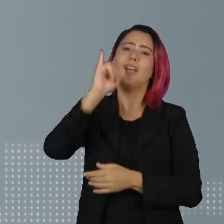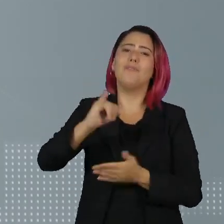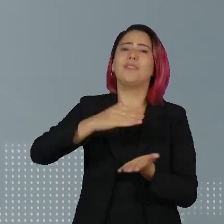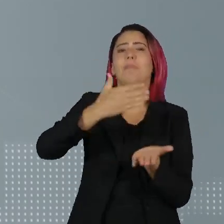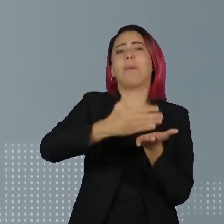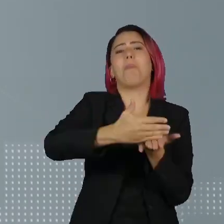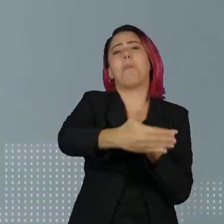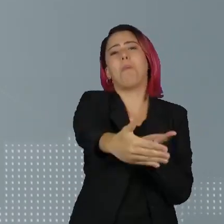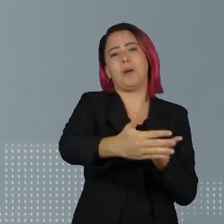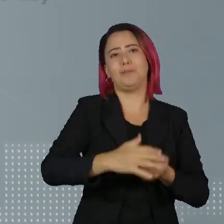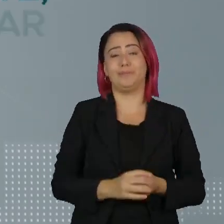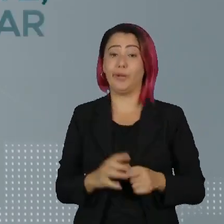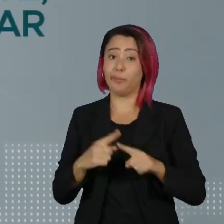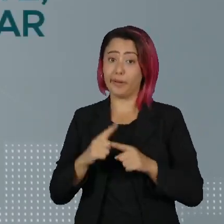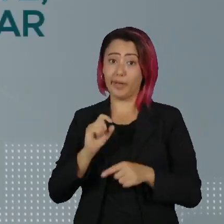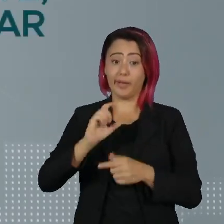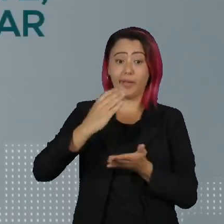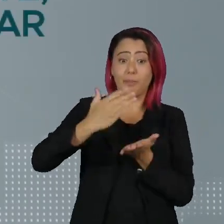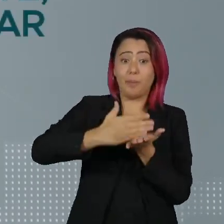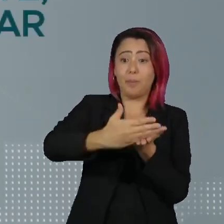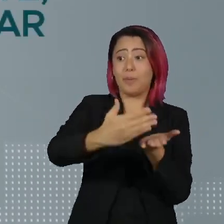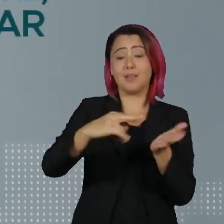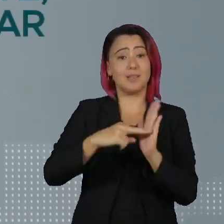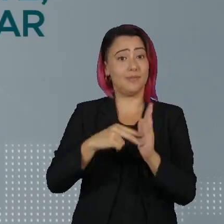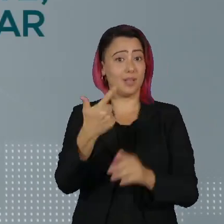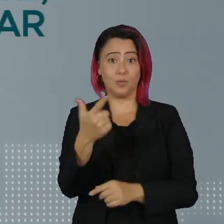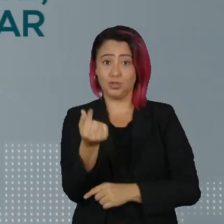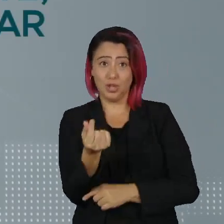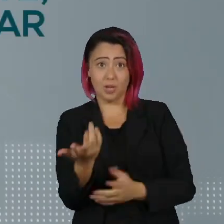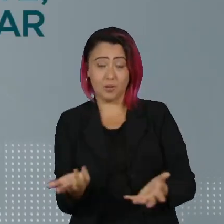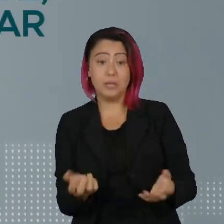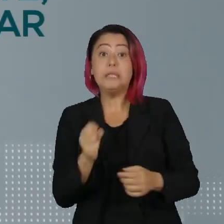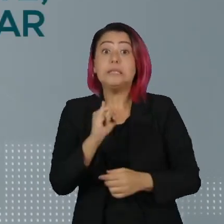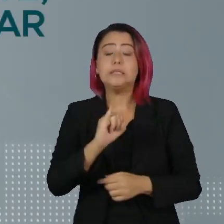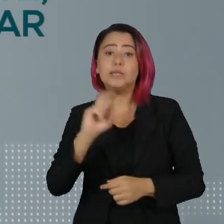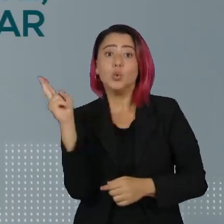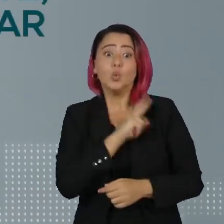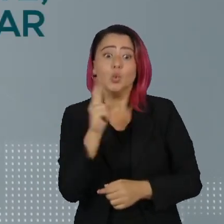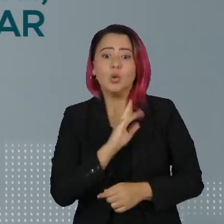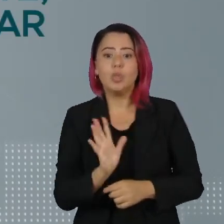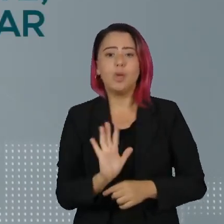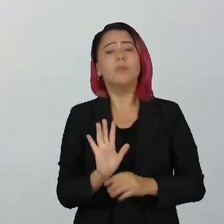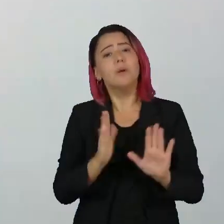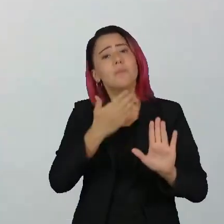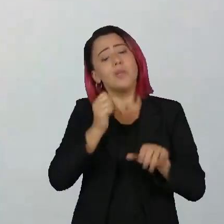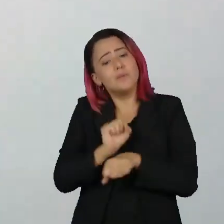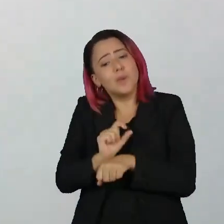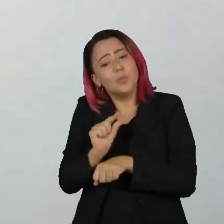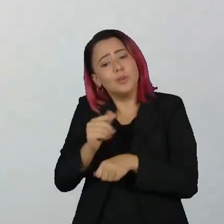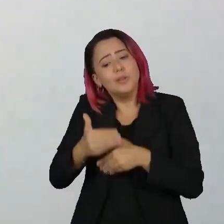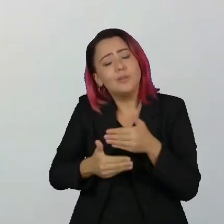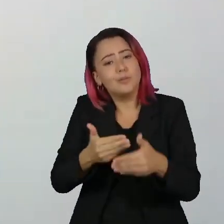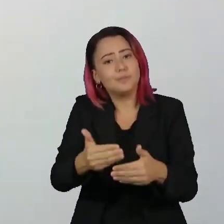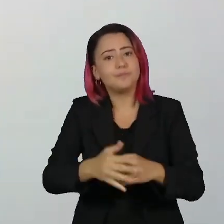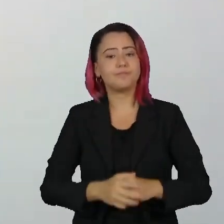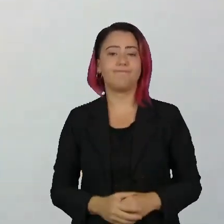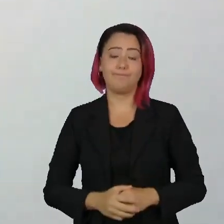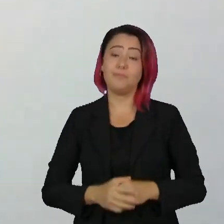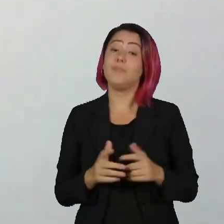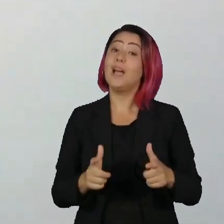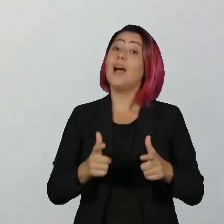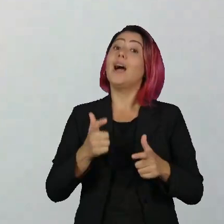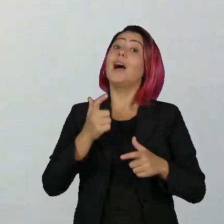dinheiro que você não tem. E por último, se o presente não requer urgência, espere mais uns dias. E muitas das vezes